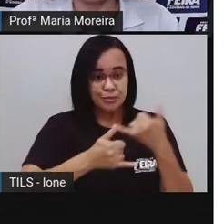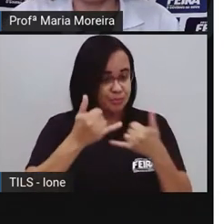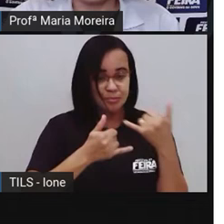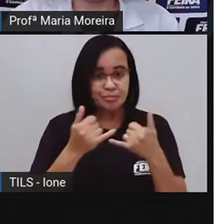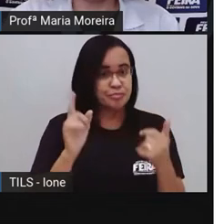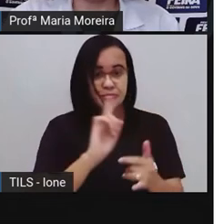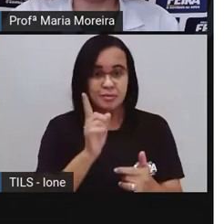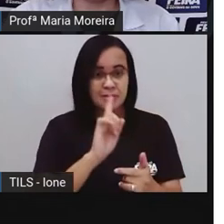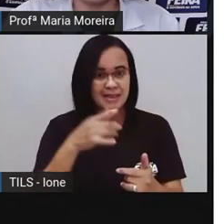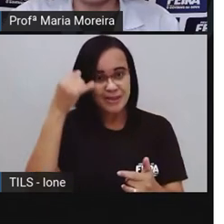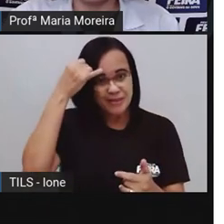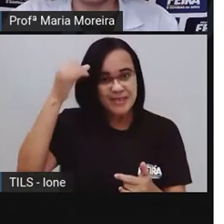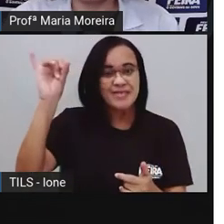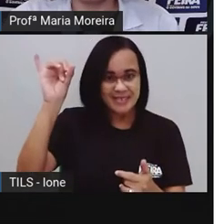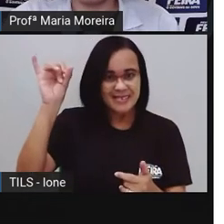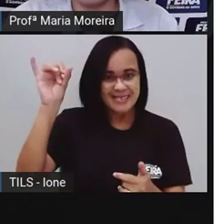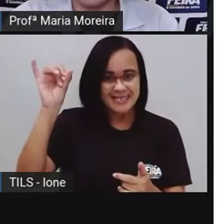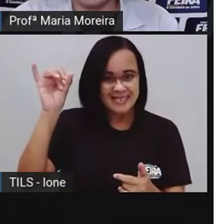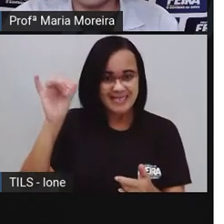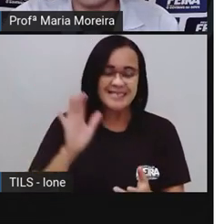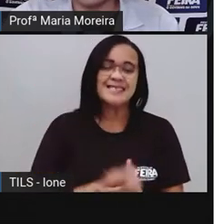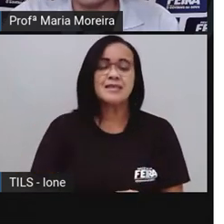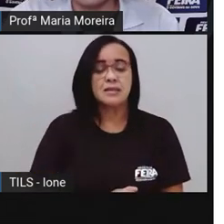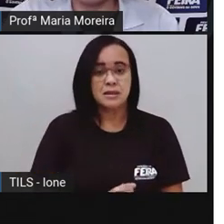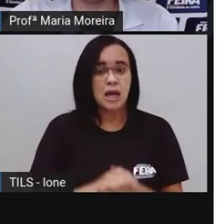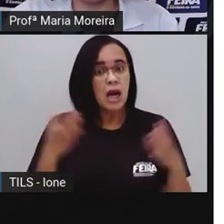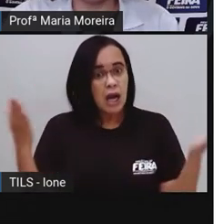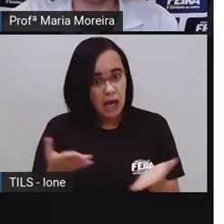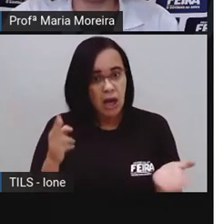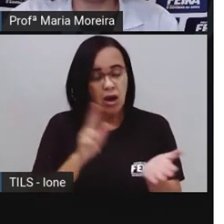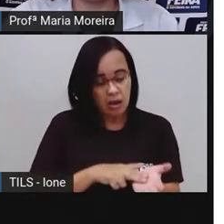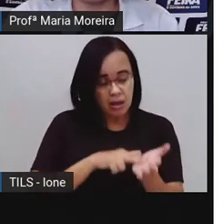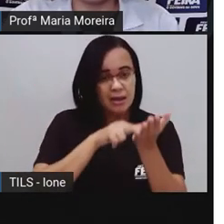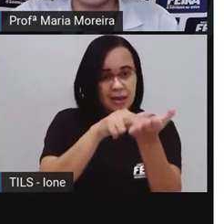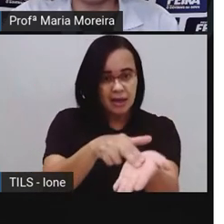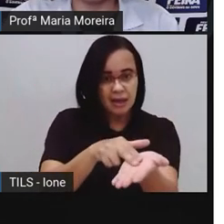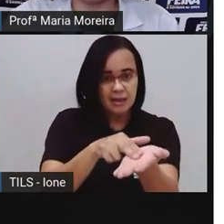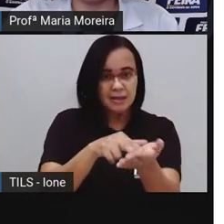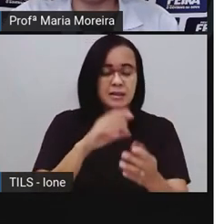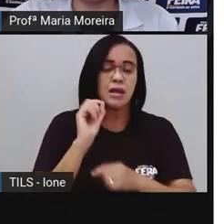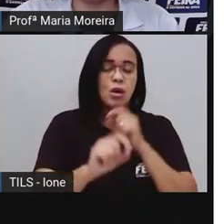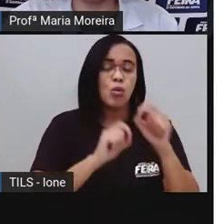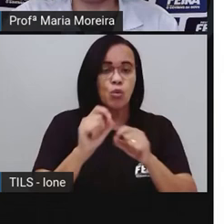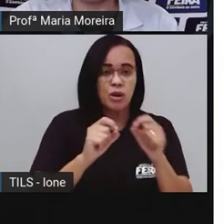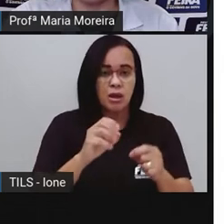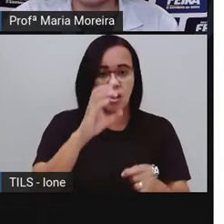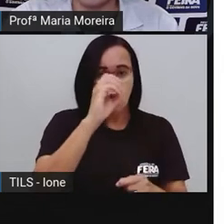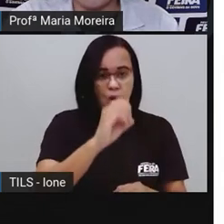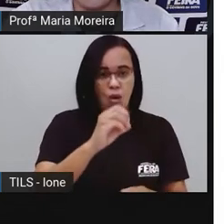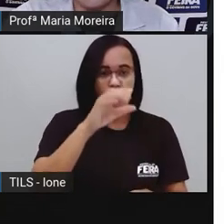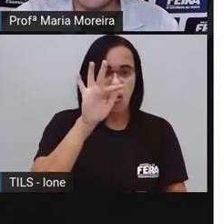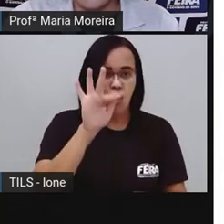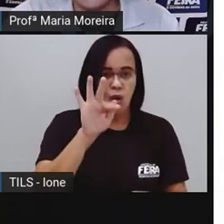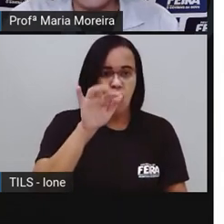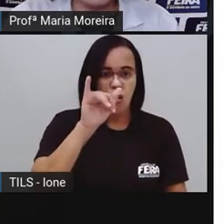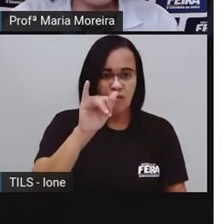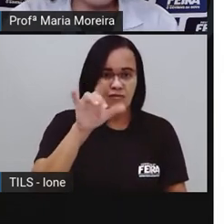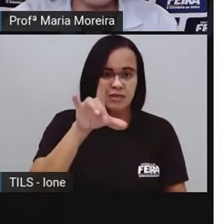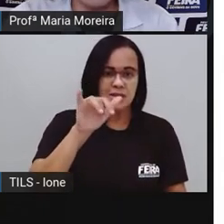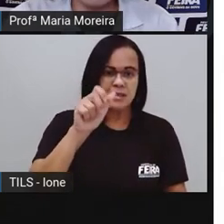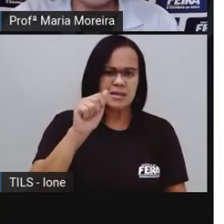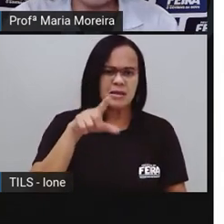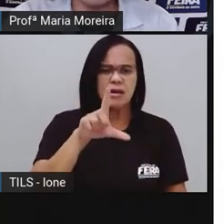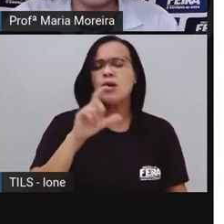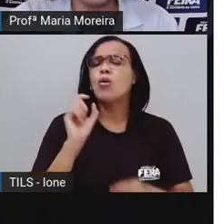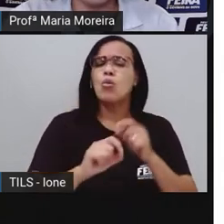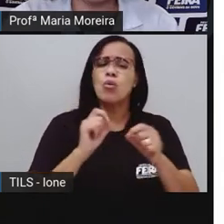Carta oficial ou pública, né? É o documento utilizado nas instituições públicas. Esse